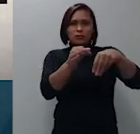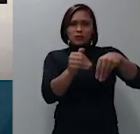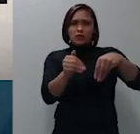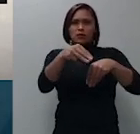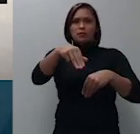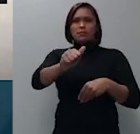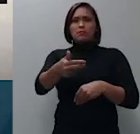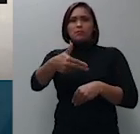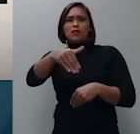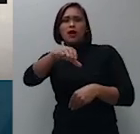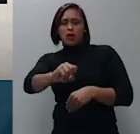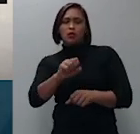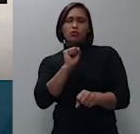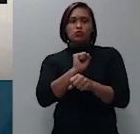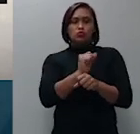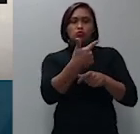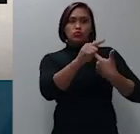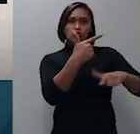demais